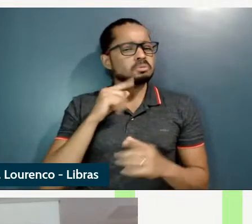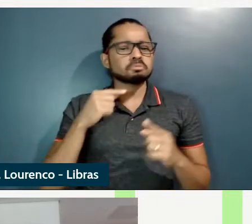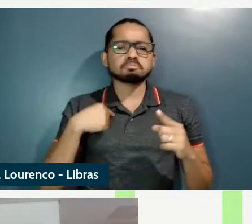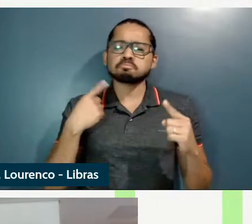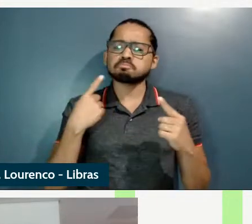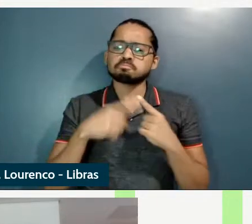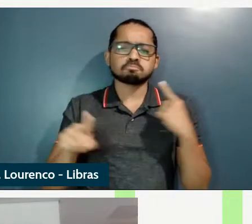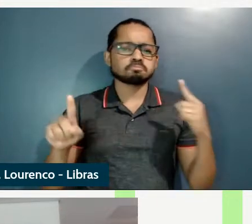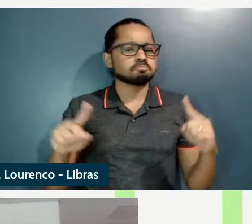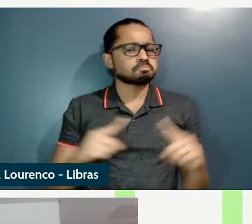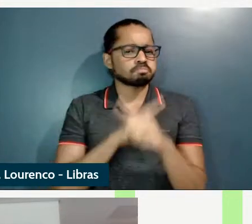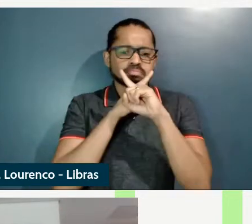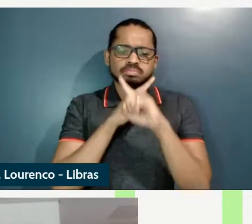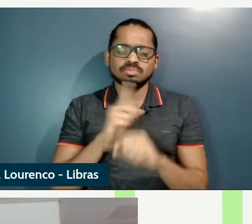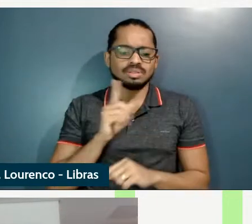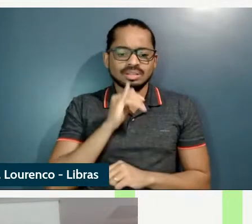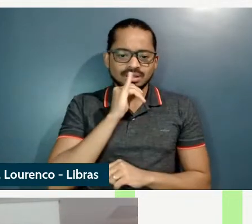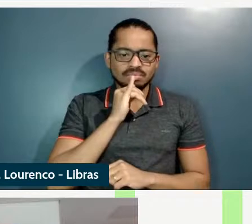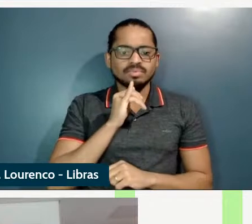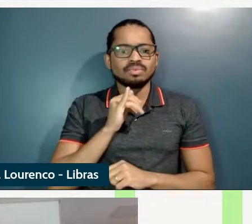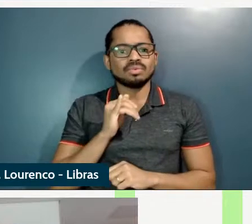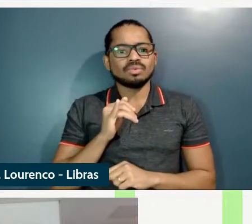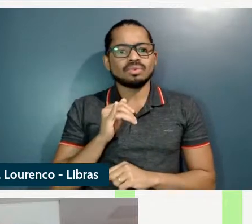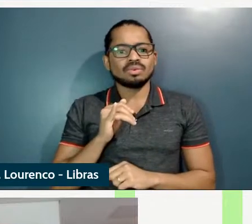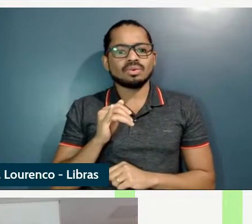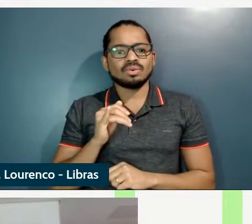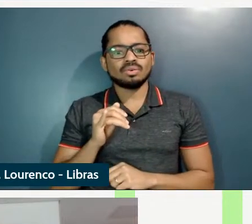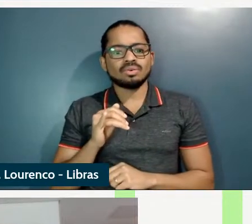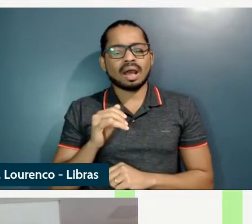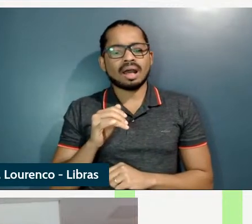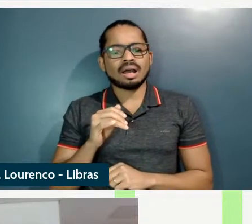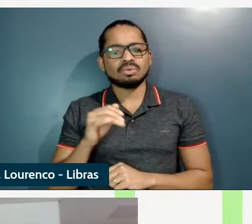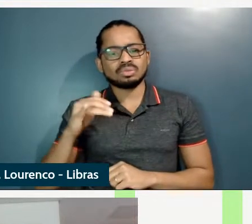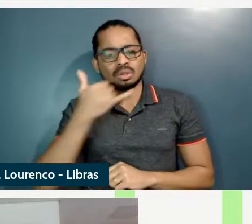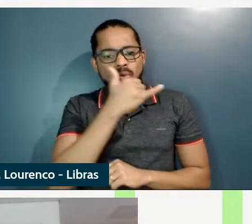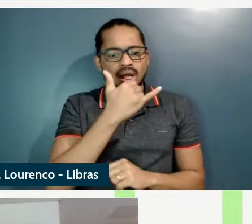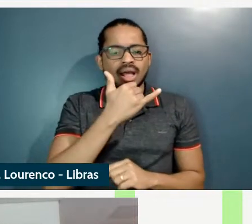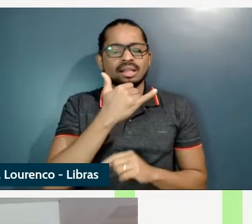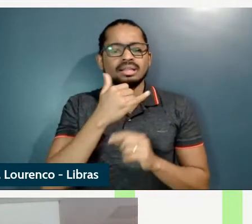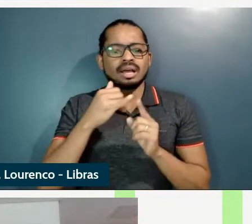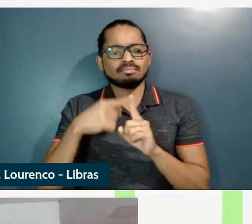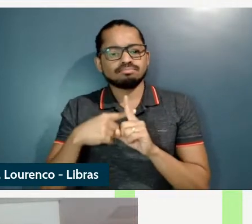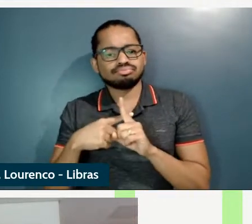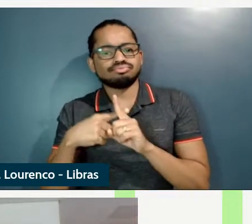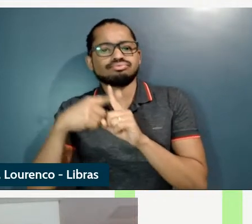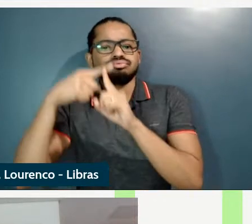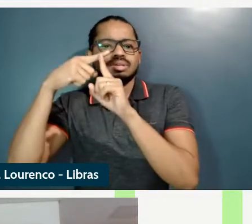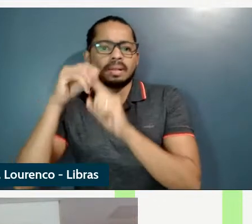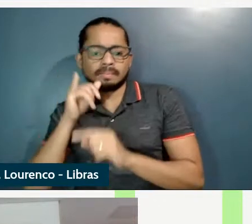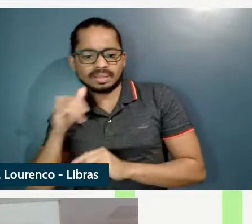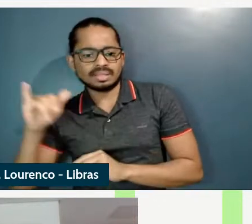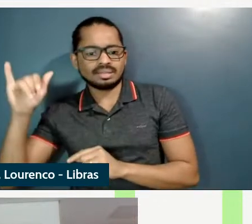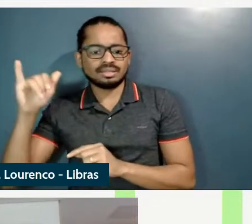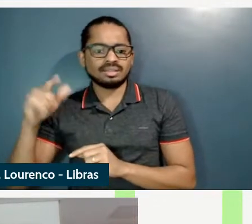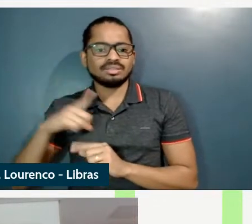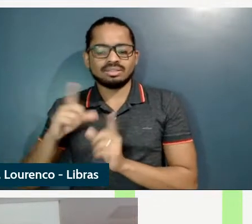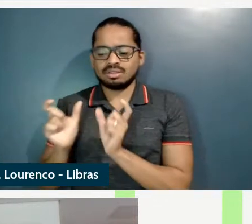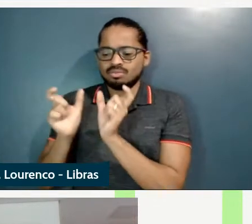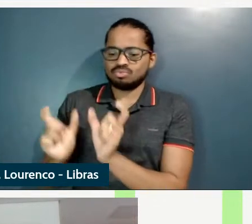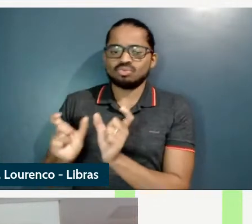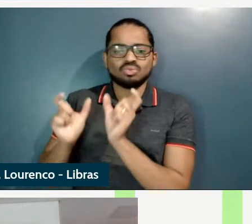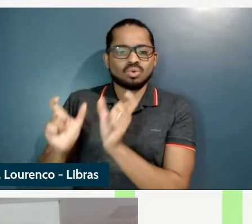sentenças do tipo a bateria do celular está carregando a gente tem um sintagma composto a bateria do celular que está